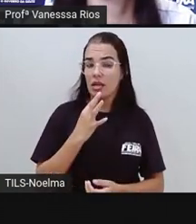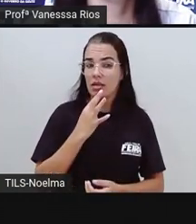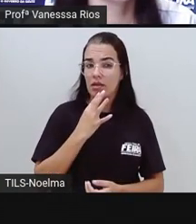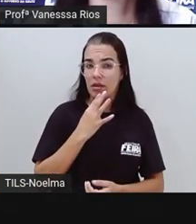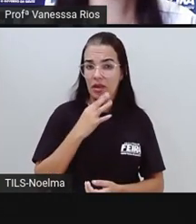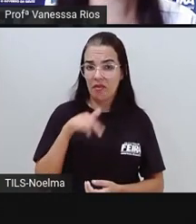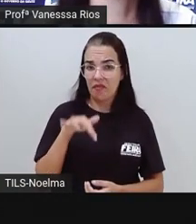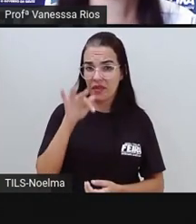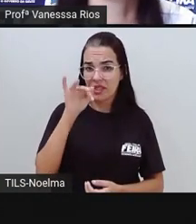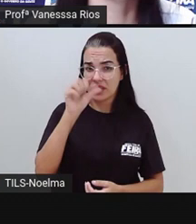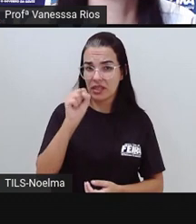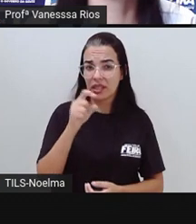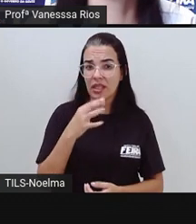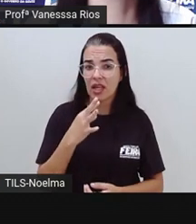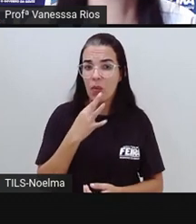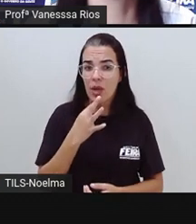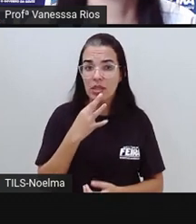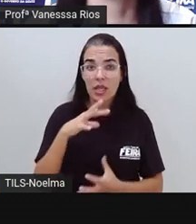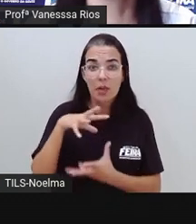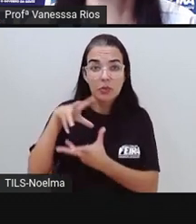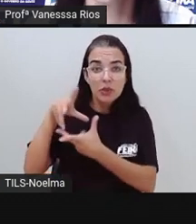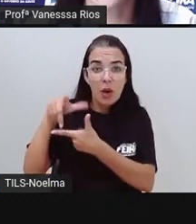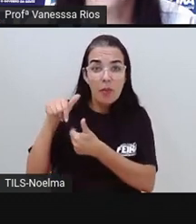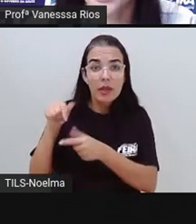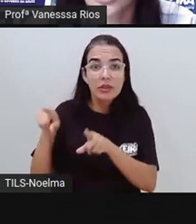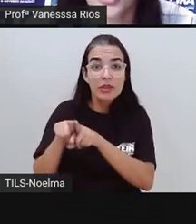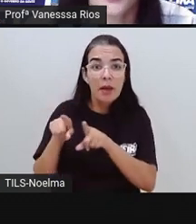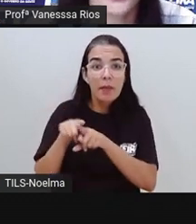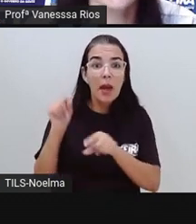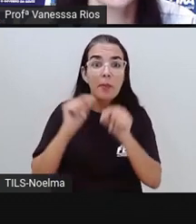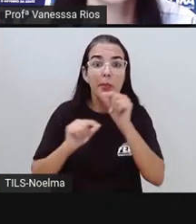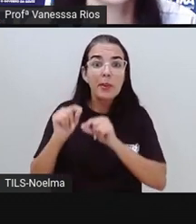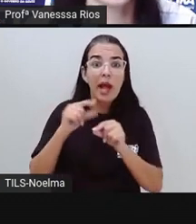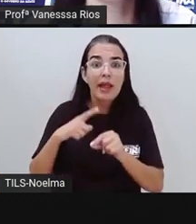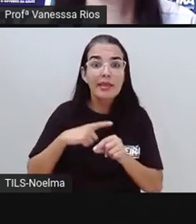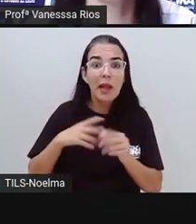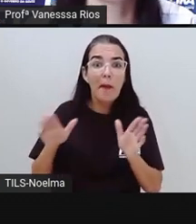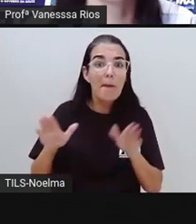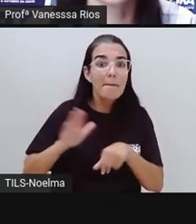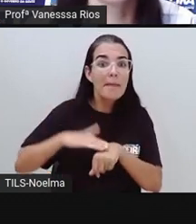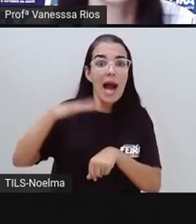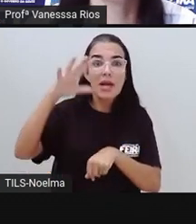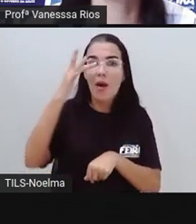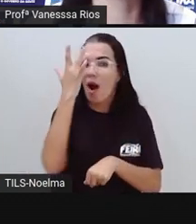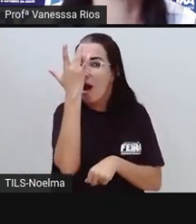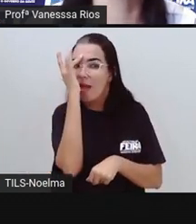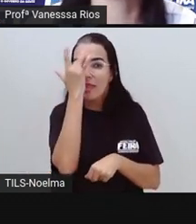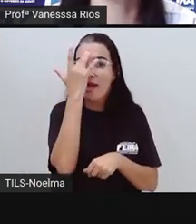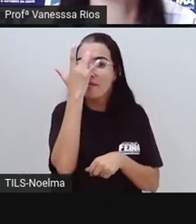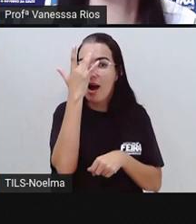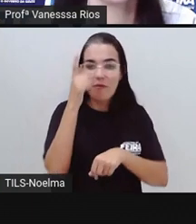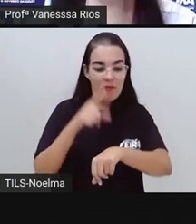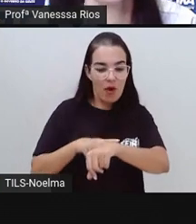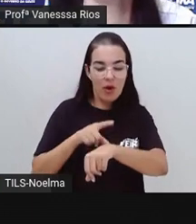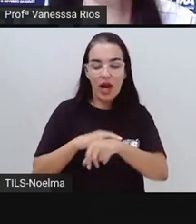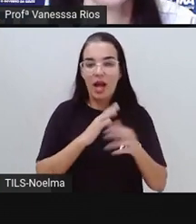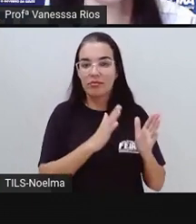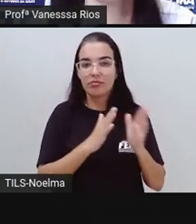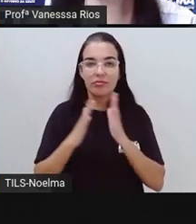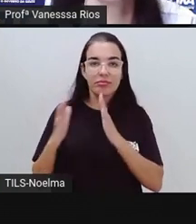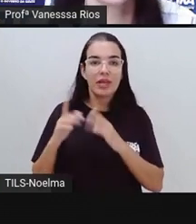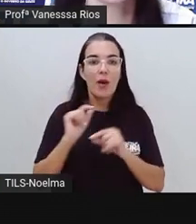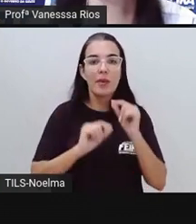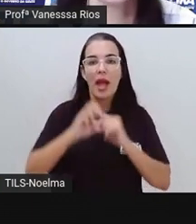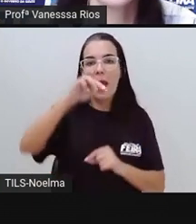Feira de Santana aí é conhecida mundialmente por sediar o maior carnaval fora de época do